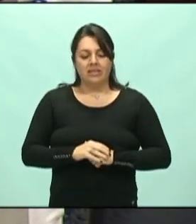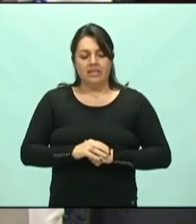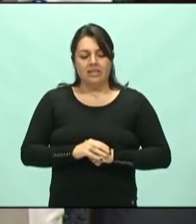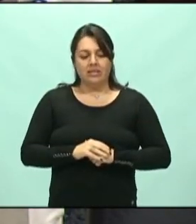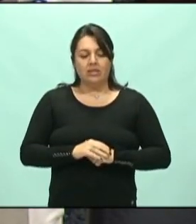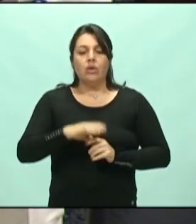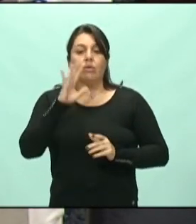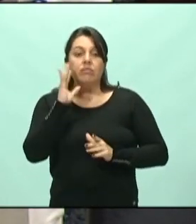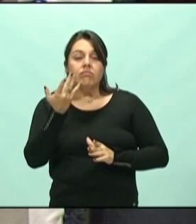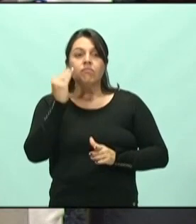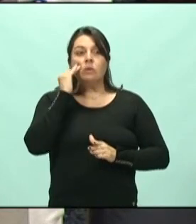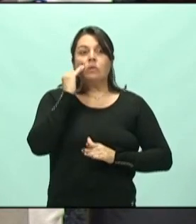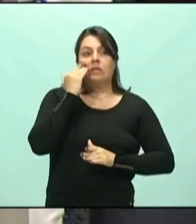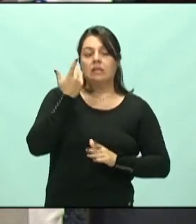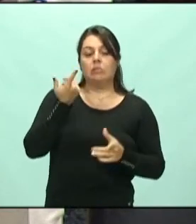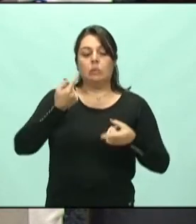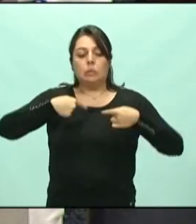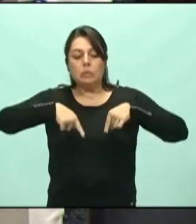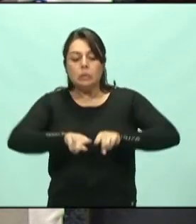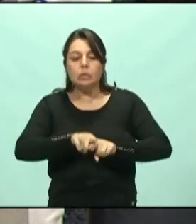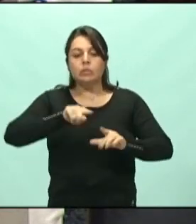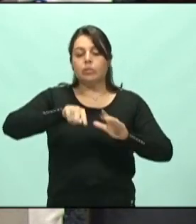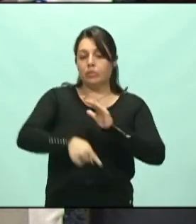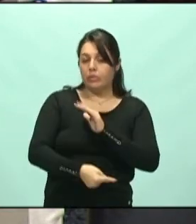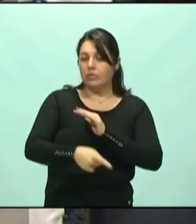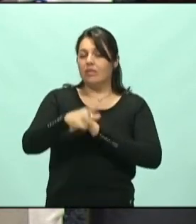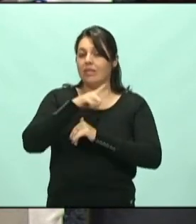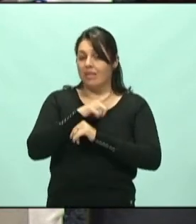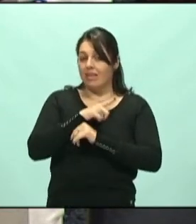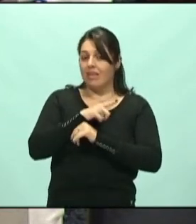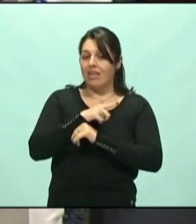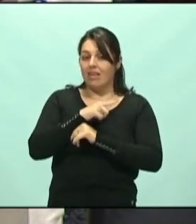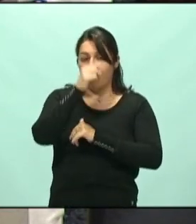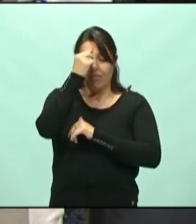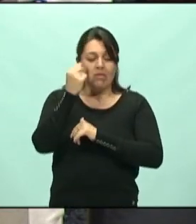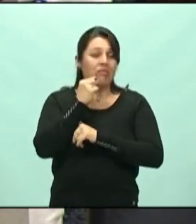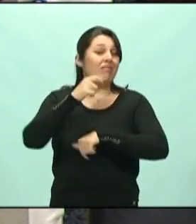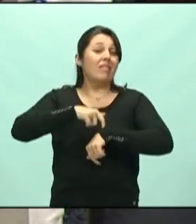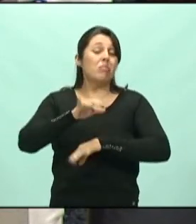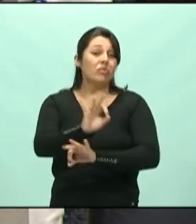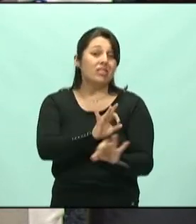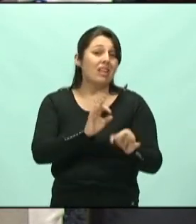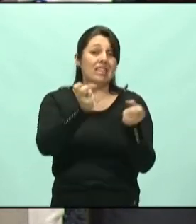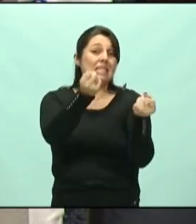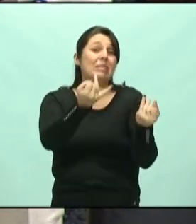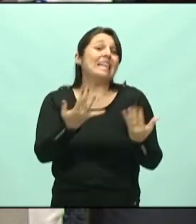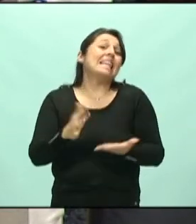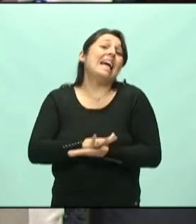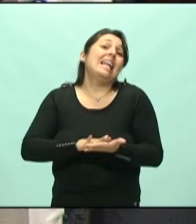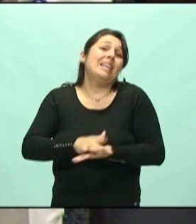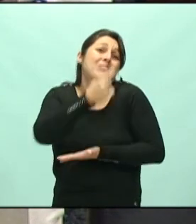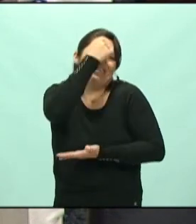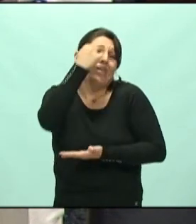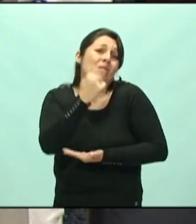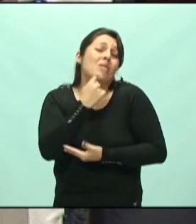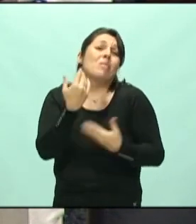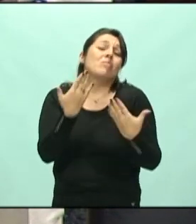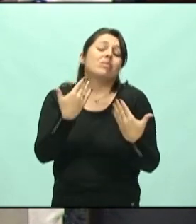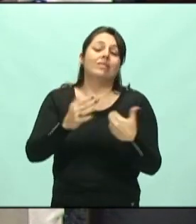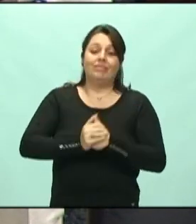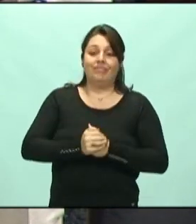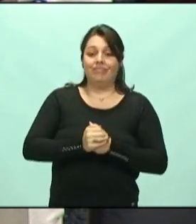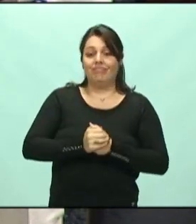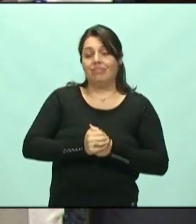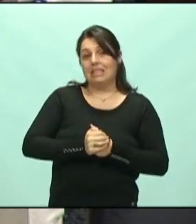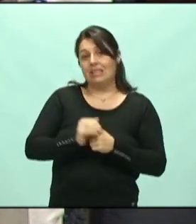situação, num entendimento muito profundo. Porque, em meia hora, não dá tempo de nada, nem de explicar muita coisa. Então, nós estamos céticos,